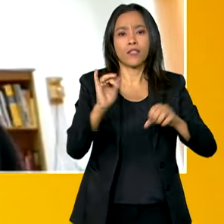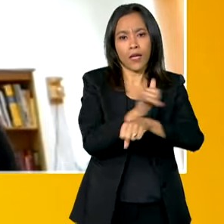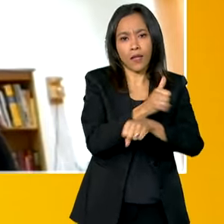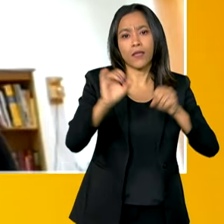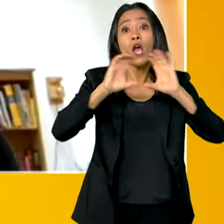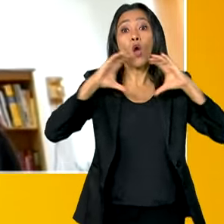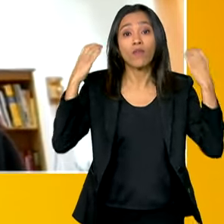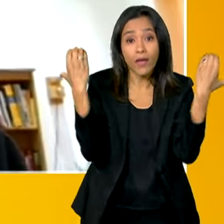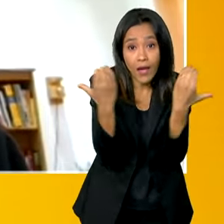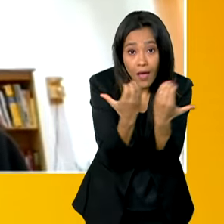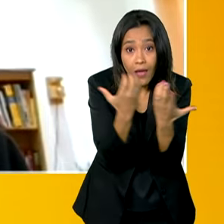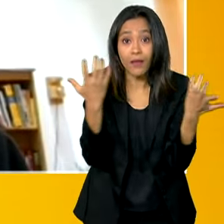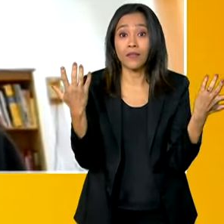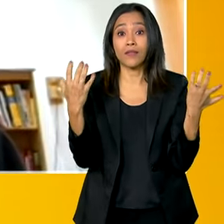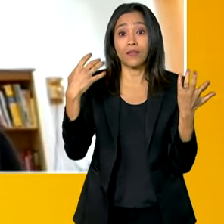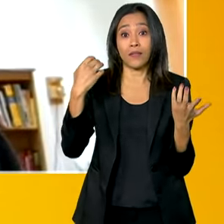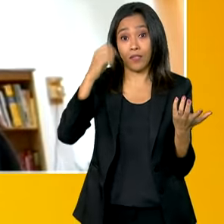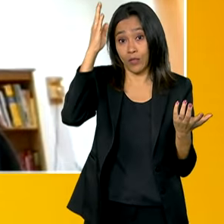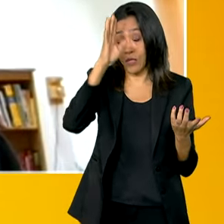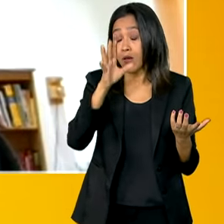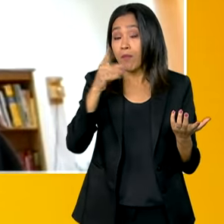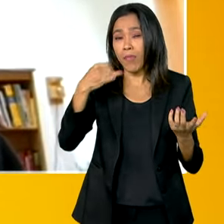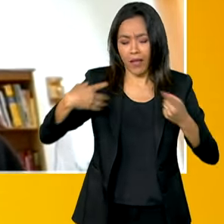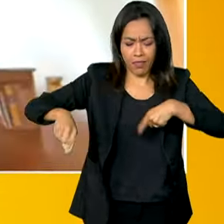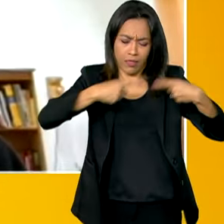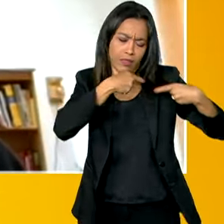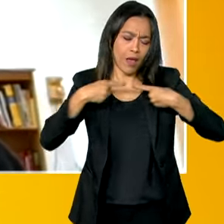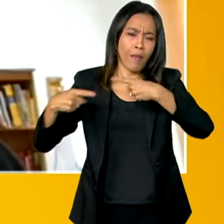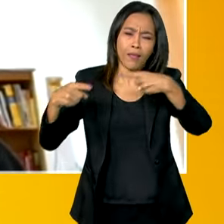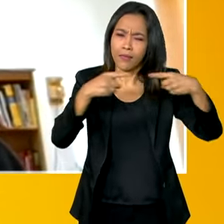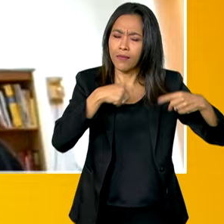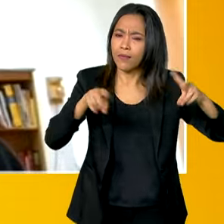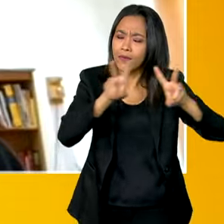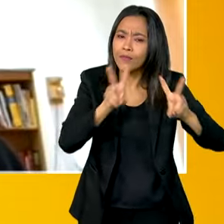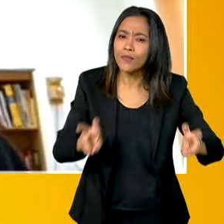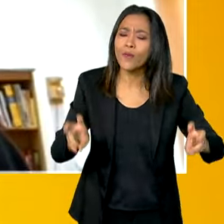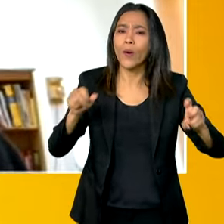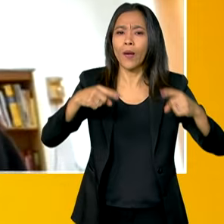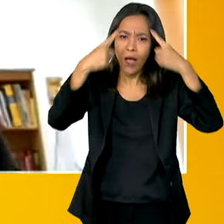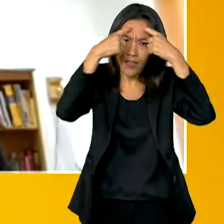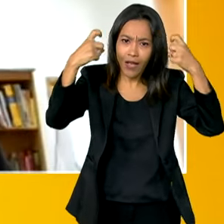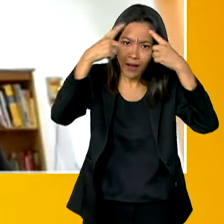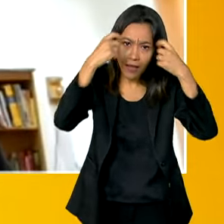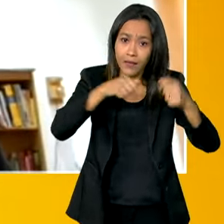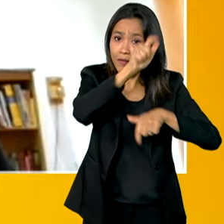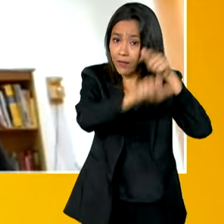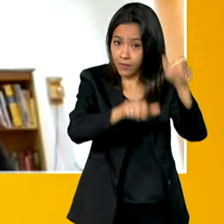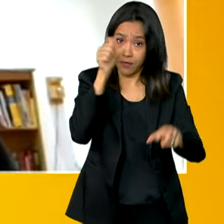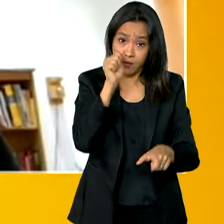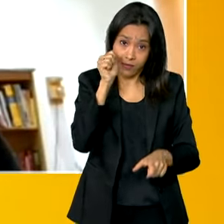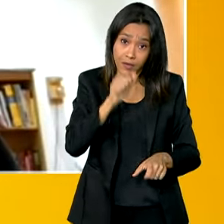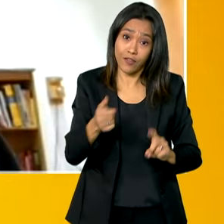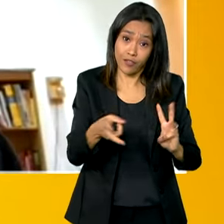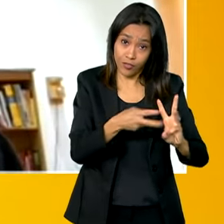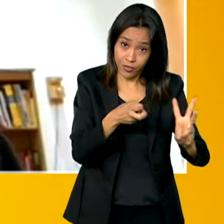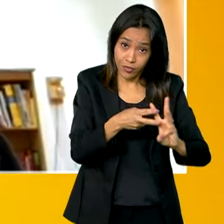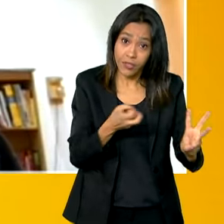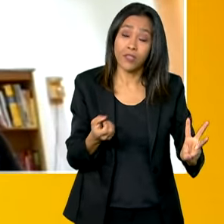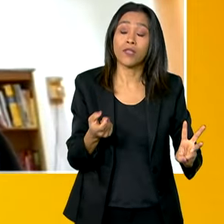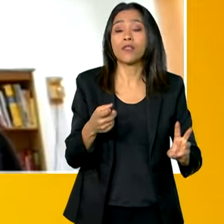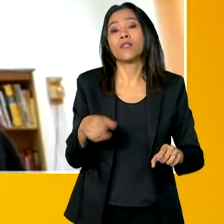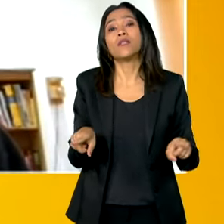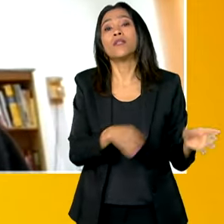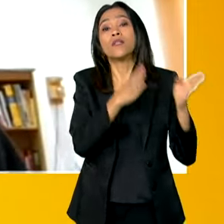que debaterão o tema de enfrentamento à violência em relação a mulheres indígenas. Nossa previsão também é poder